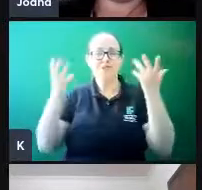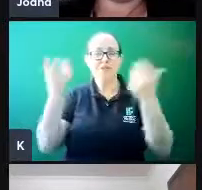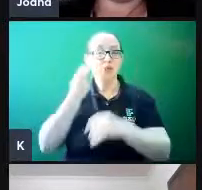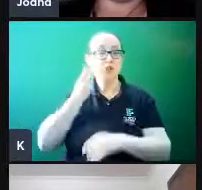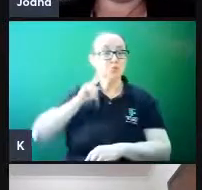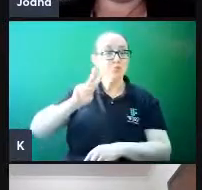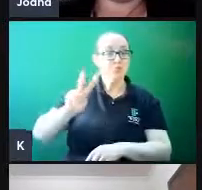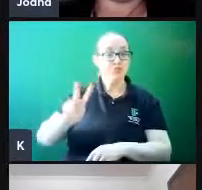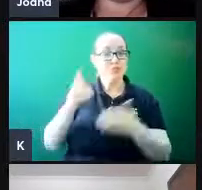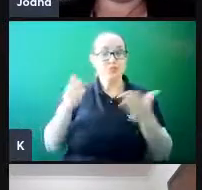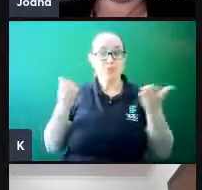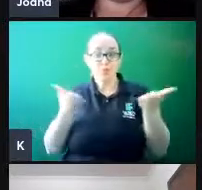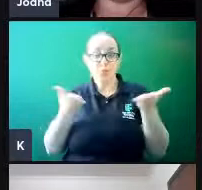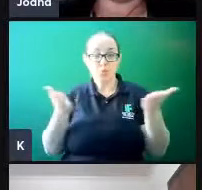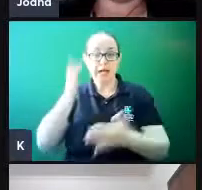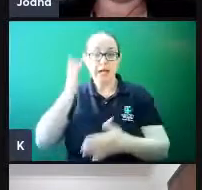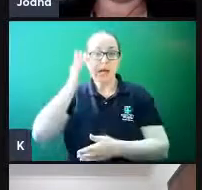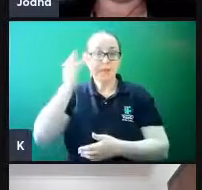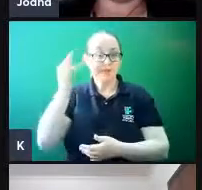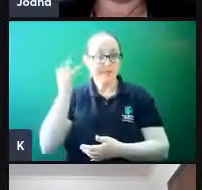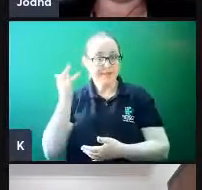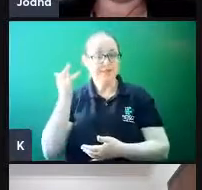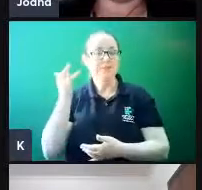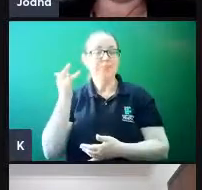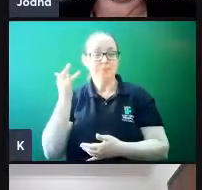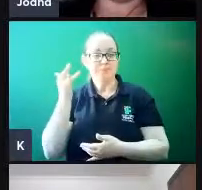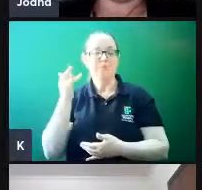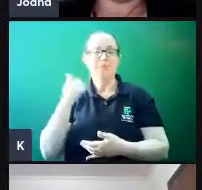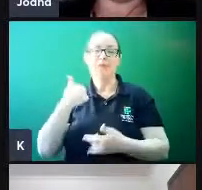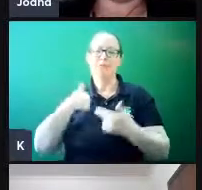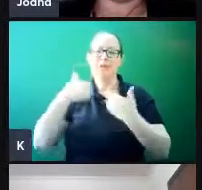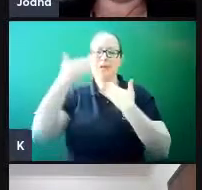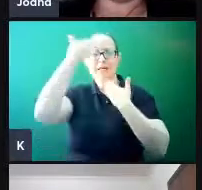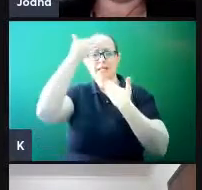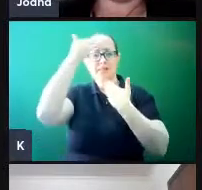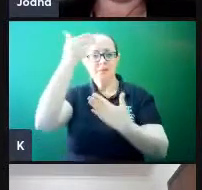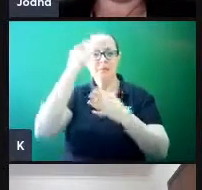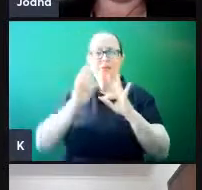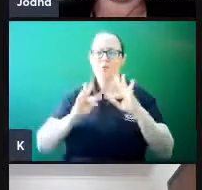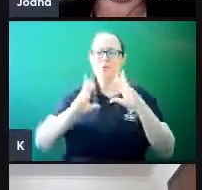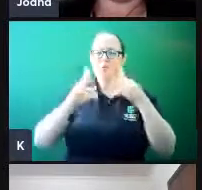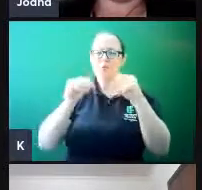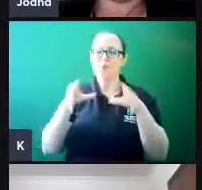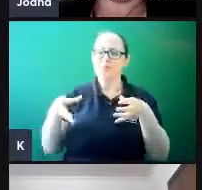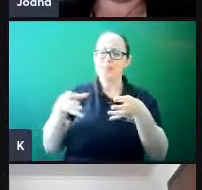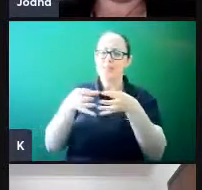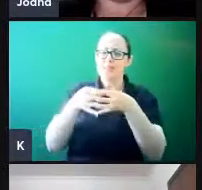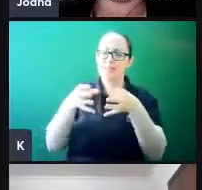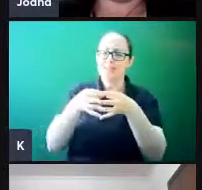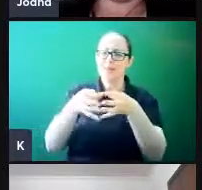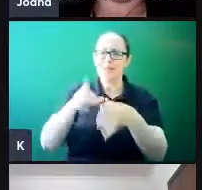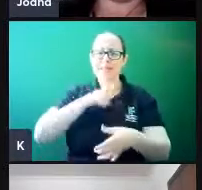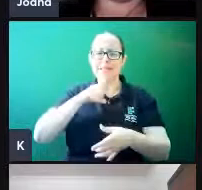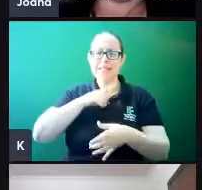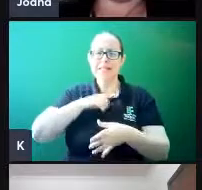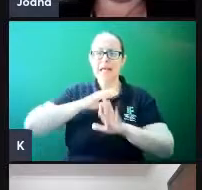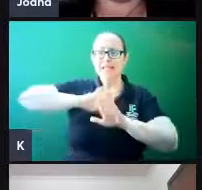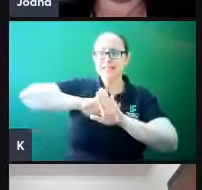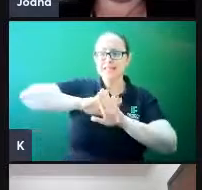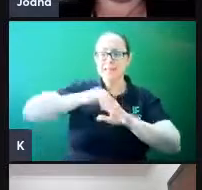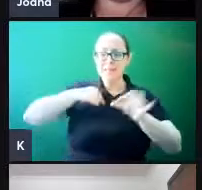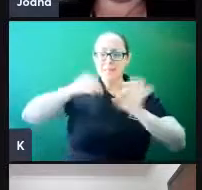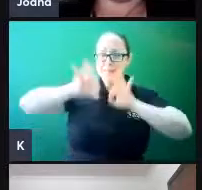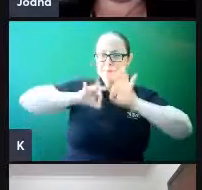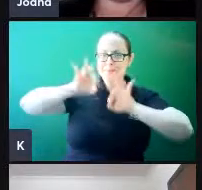aí, hoje e amanhã. Então, fica aqui meu agradecimento a toda a equipe, que esteve aí nos bastidores e ainda está